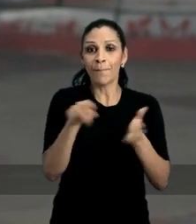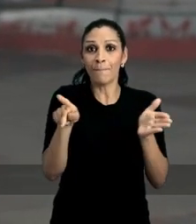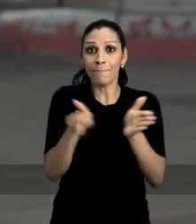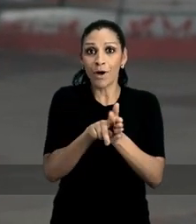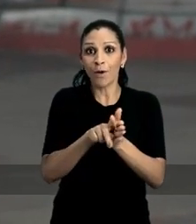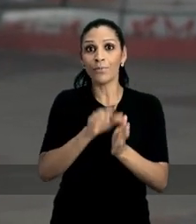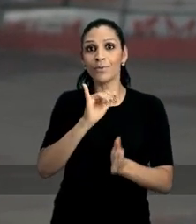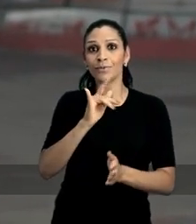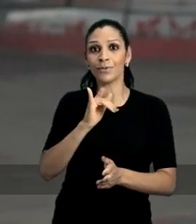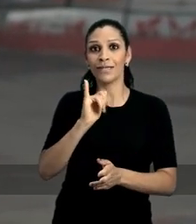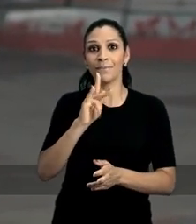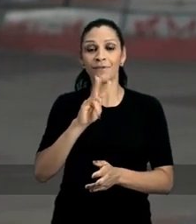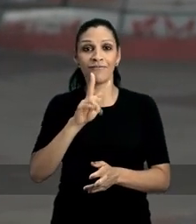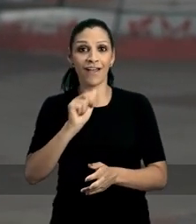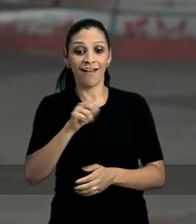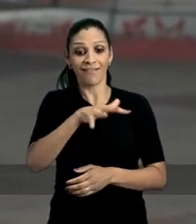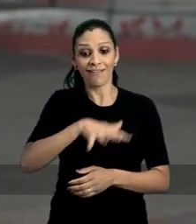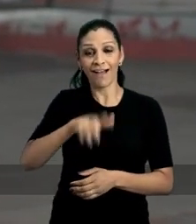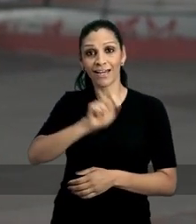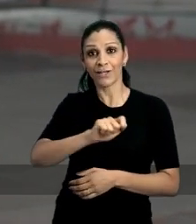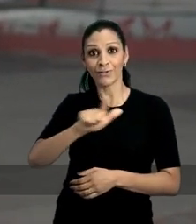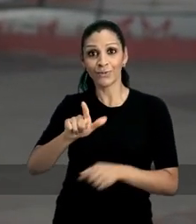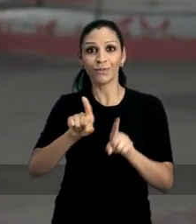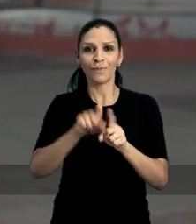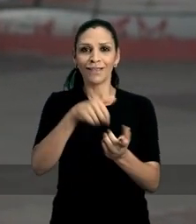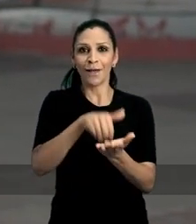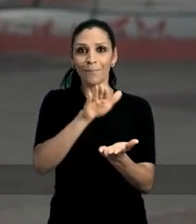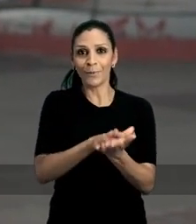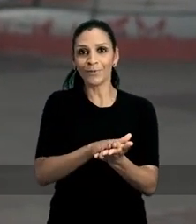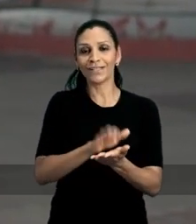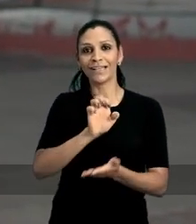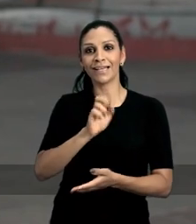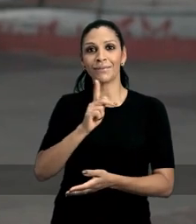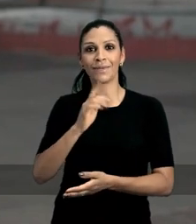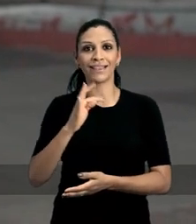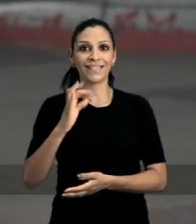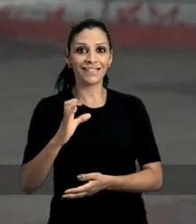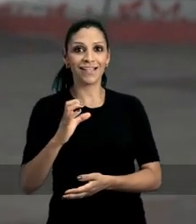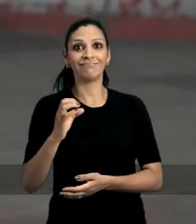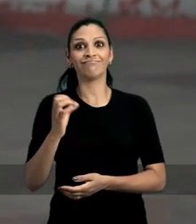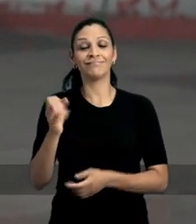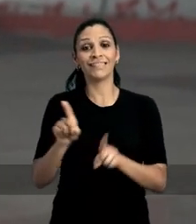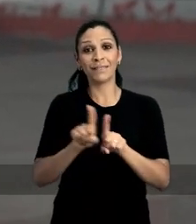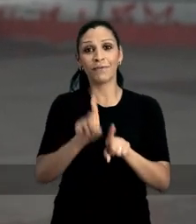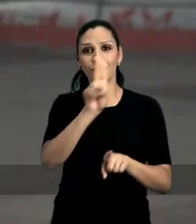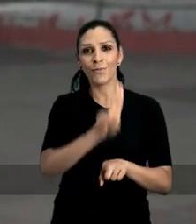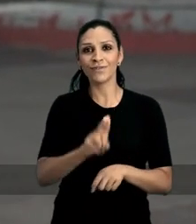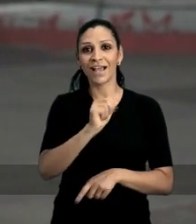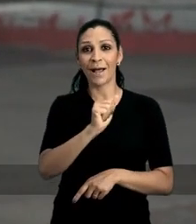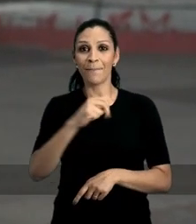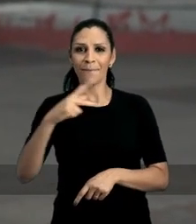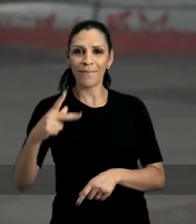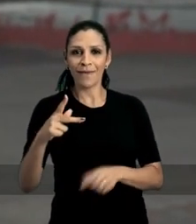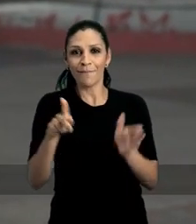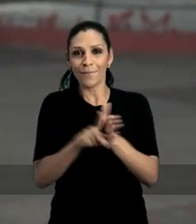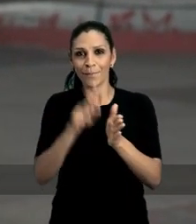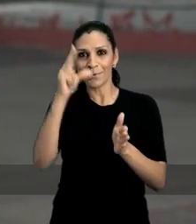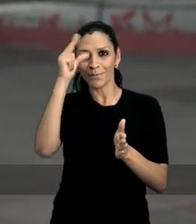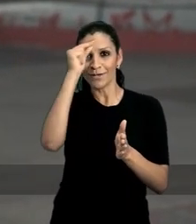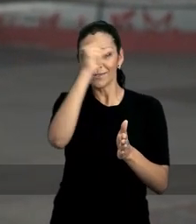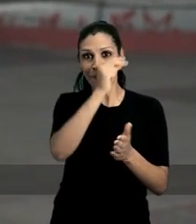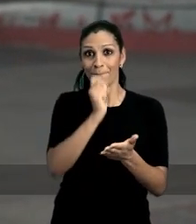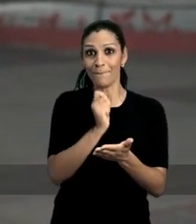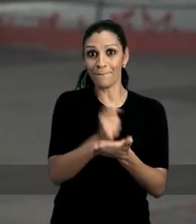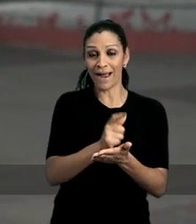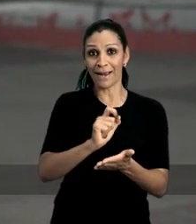mobilidade com recursos do IPVA, da Área Azul e das multas da IPTC. Vamos inovar com um aplicativo de transporte